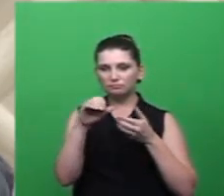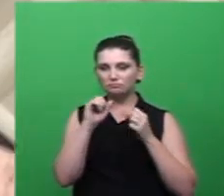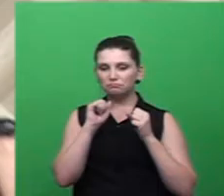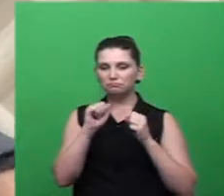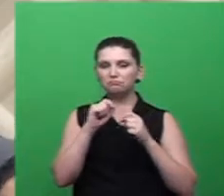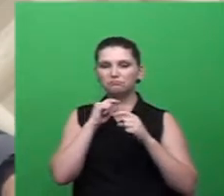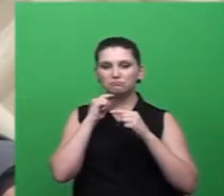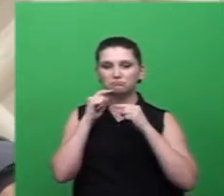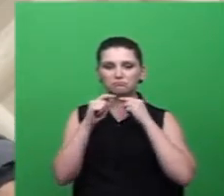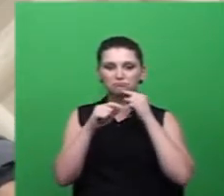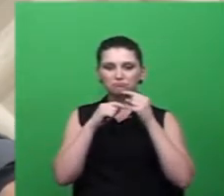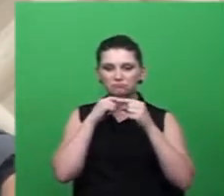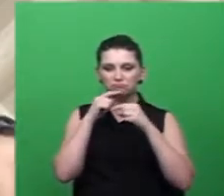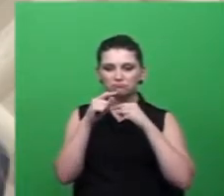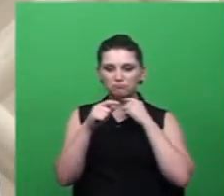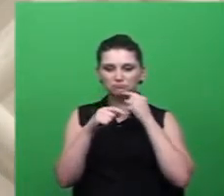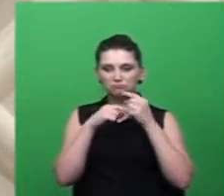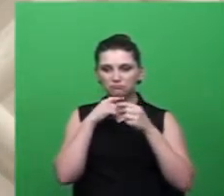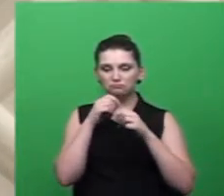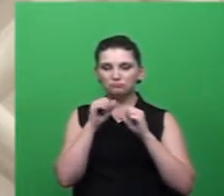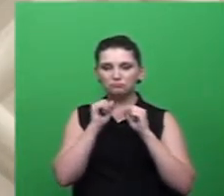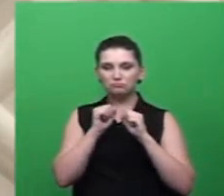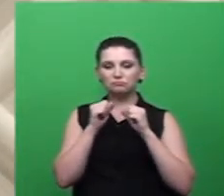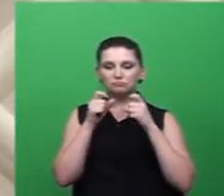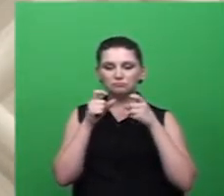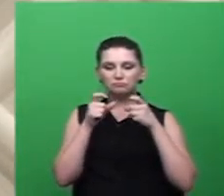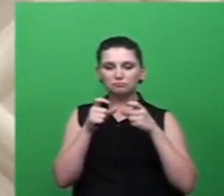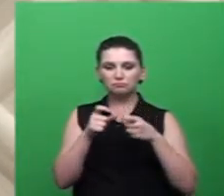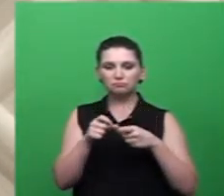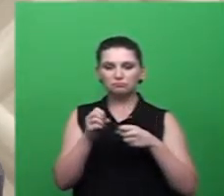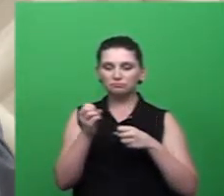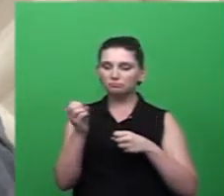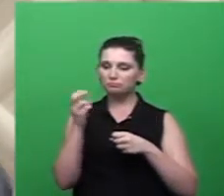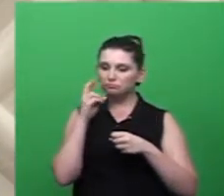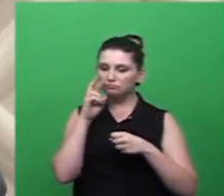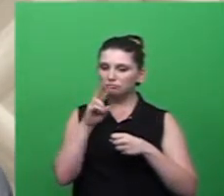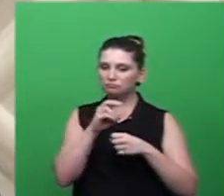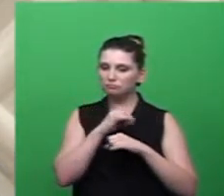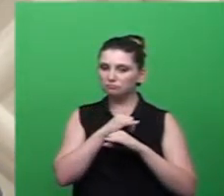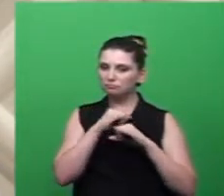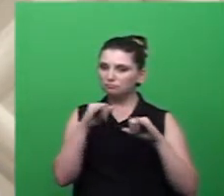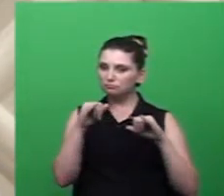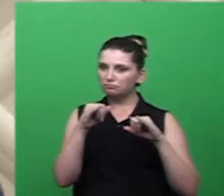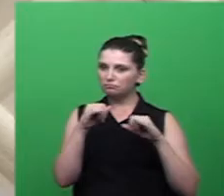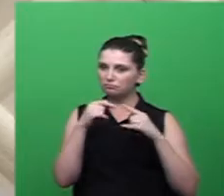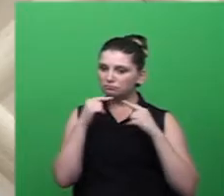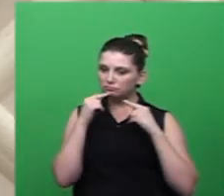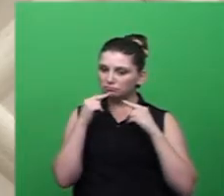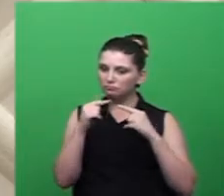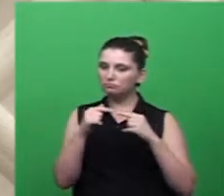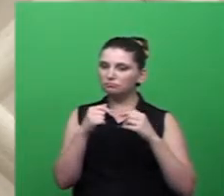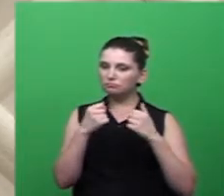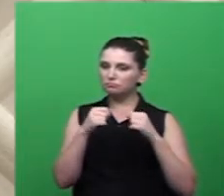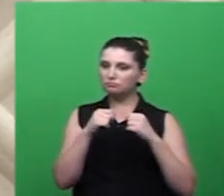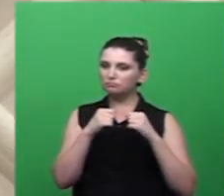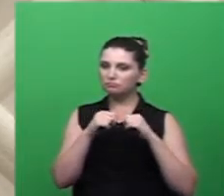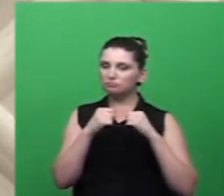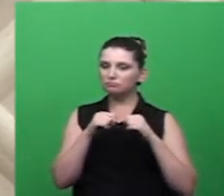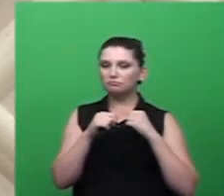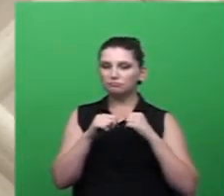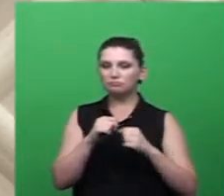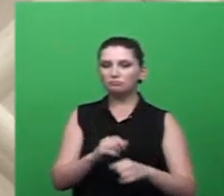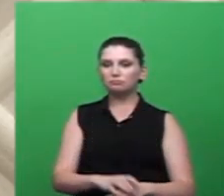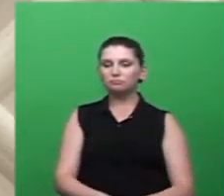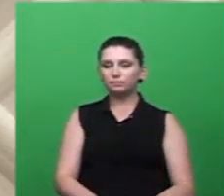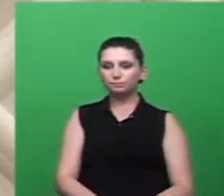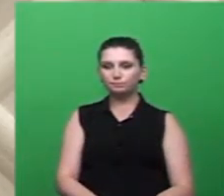relacionadas ao tipo de local ou criação de uma nova denúncia então a gente colocou uma arma na mão dos agentes comunitários